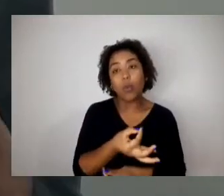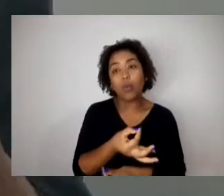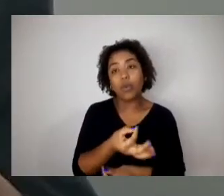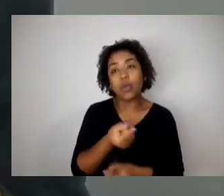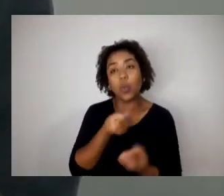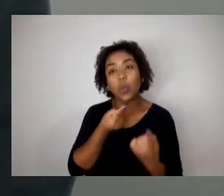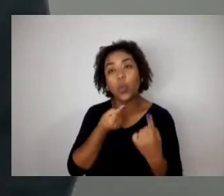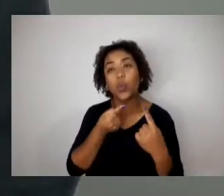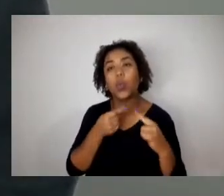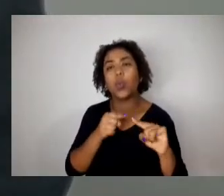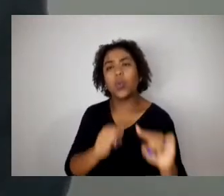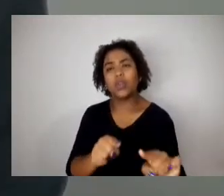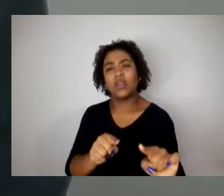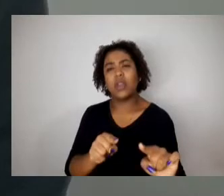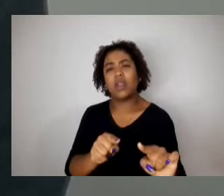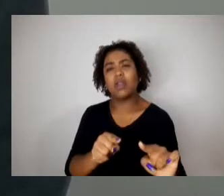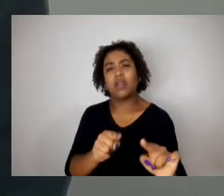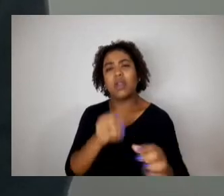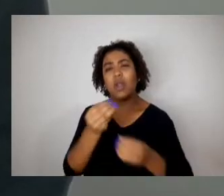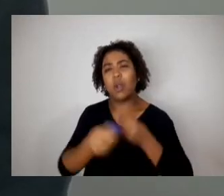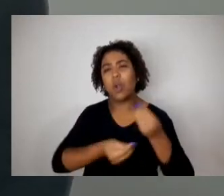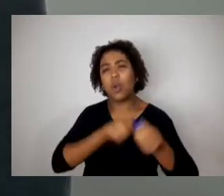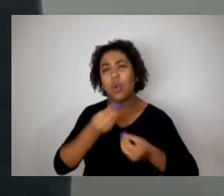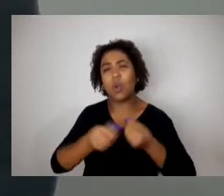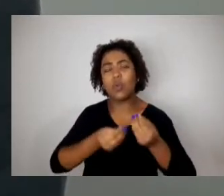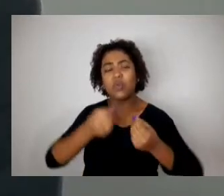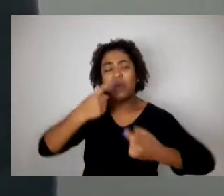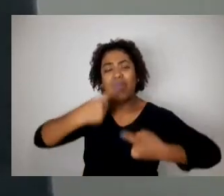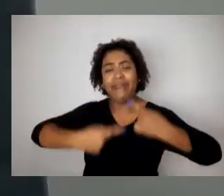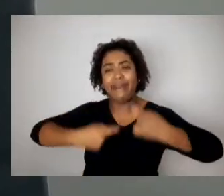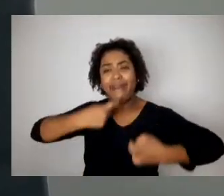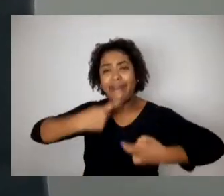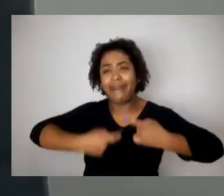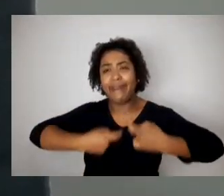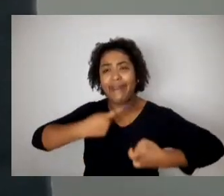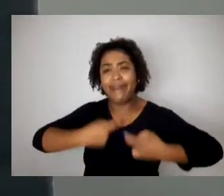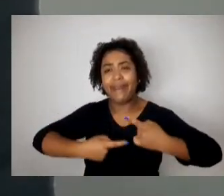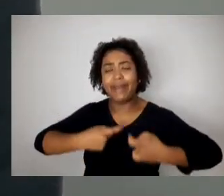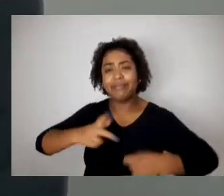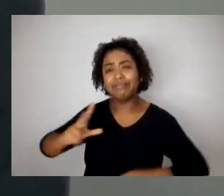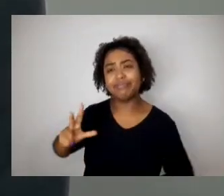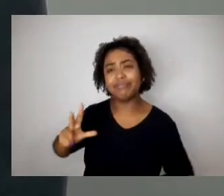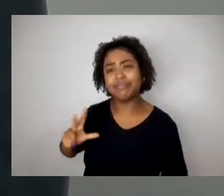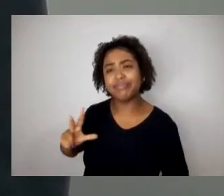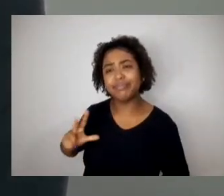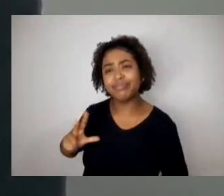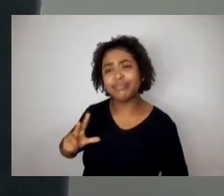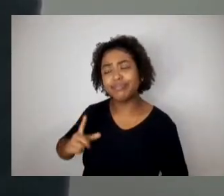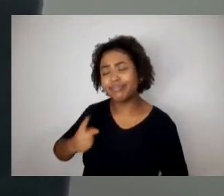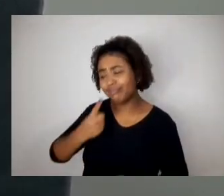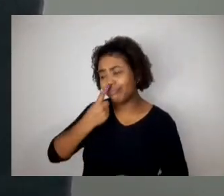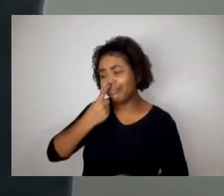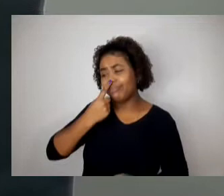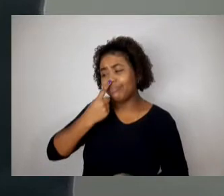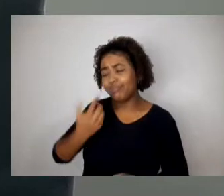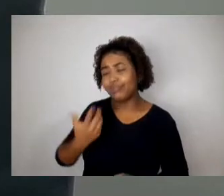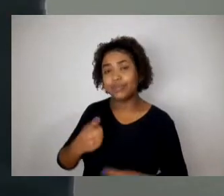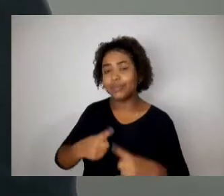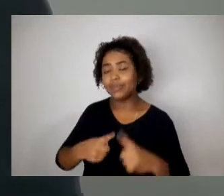uma guerra pessoal e uma coisa não tem nada a ver com a outra. Vai ter posicionamentos aqui